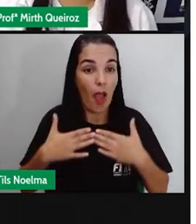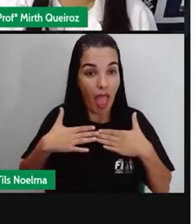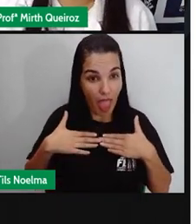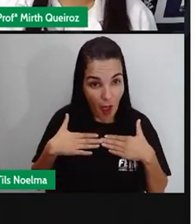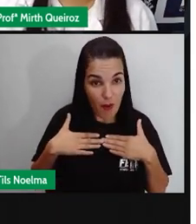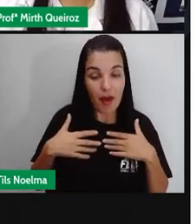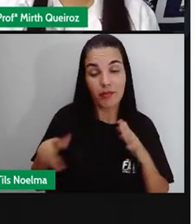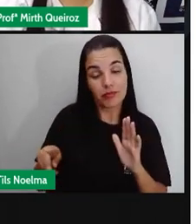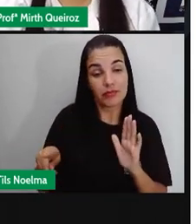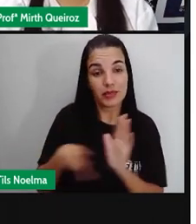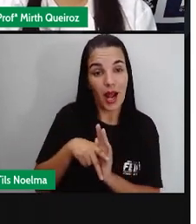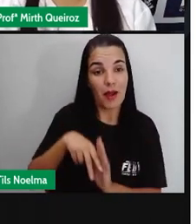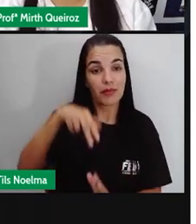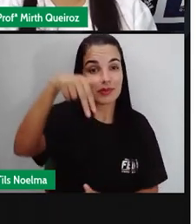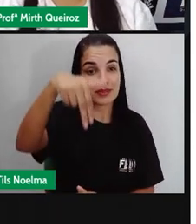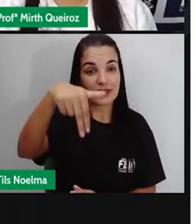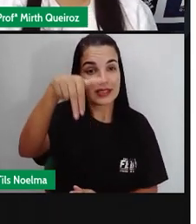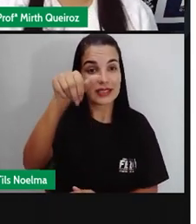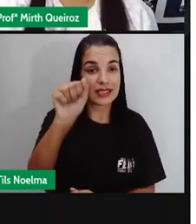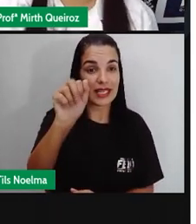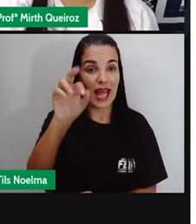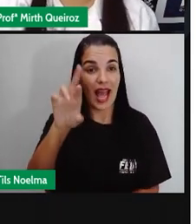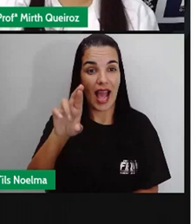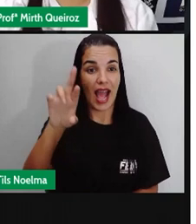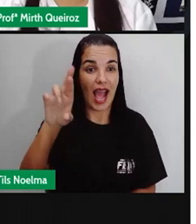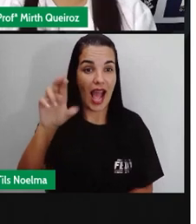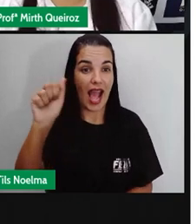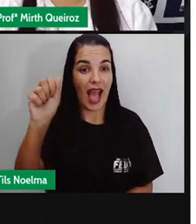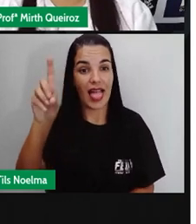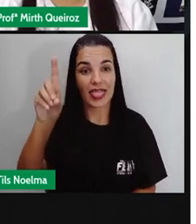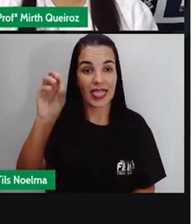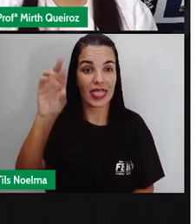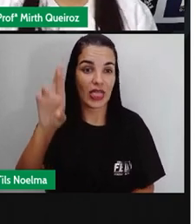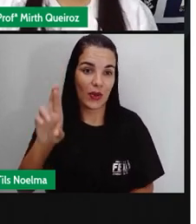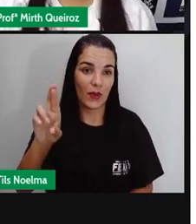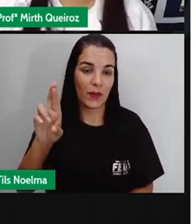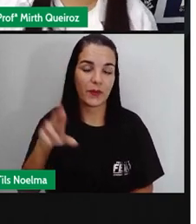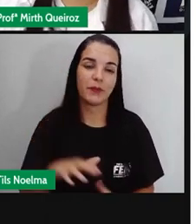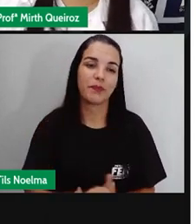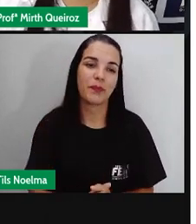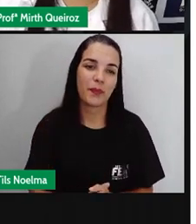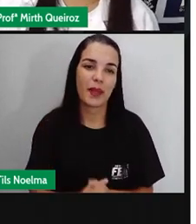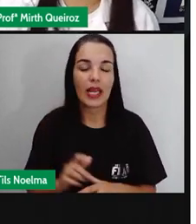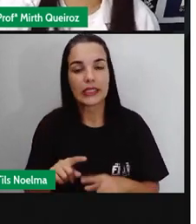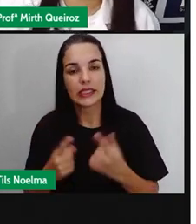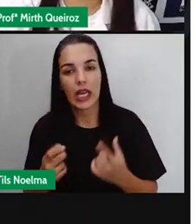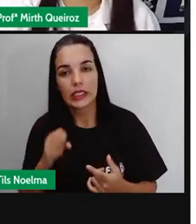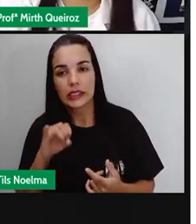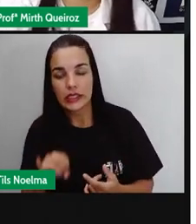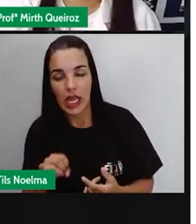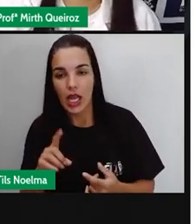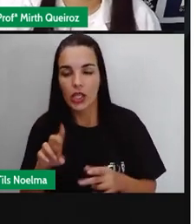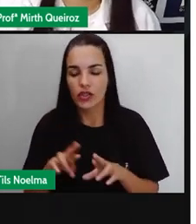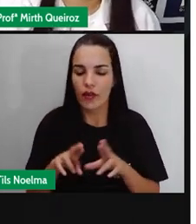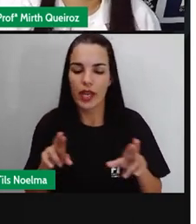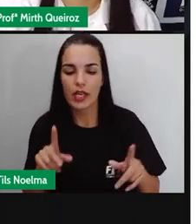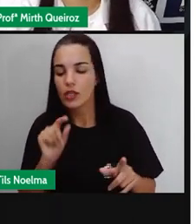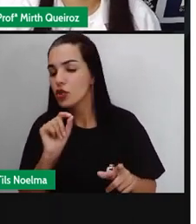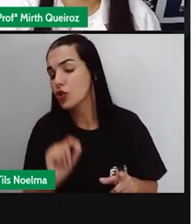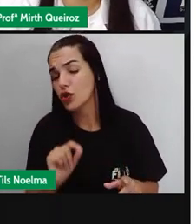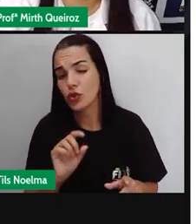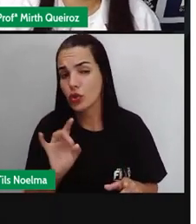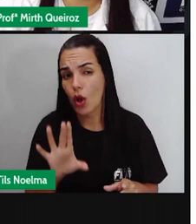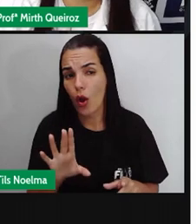narrativa. O que vai diferenciar uma narrativa da outra é se esse narrador, ele é